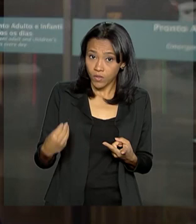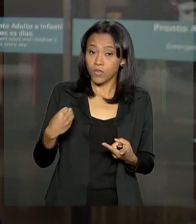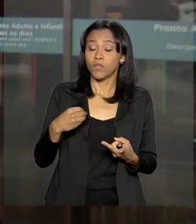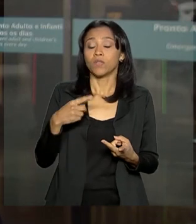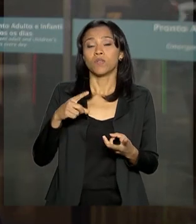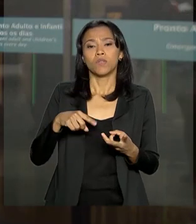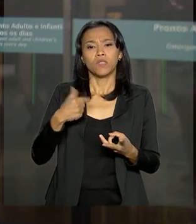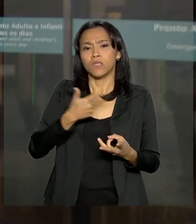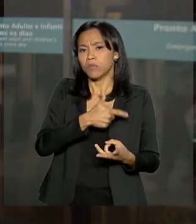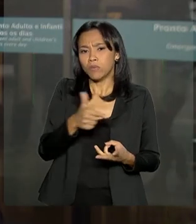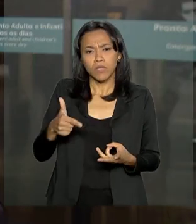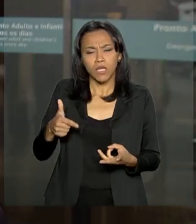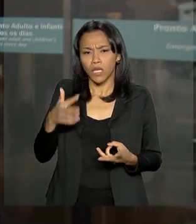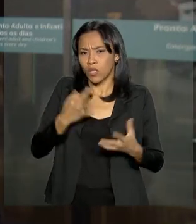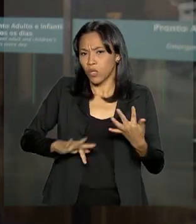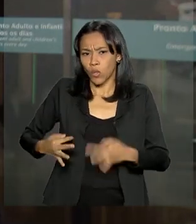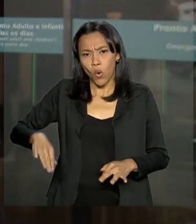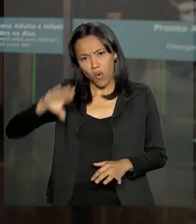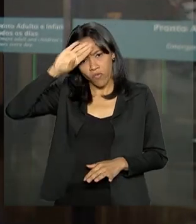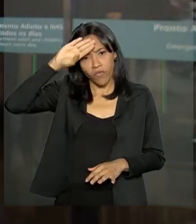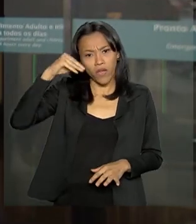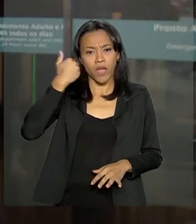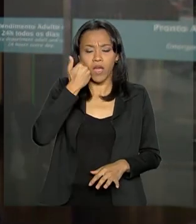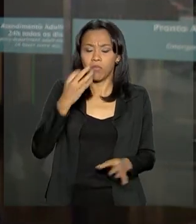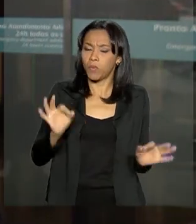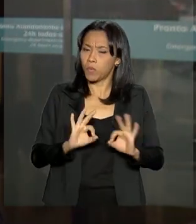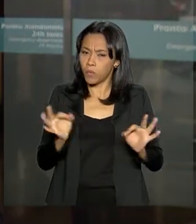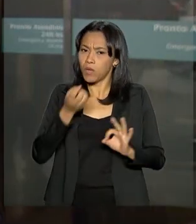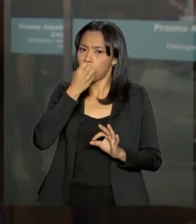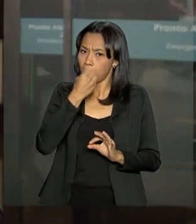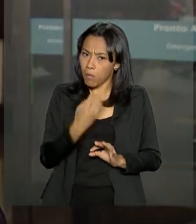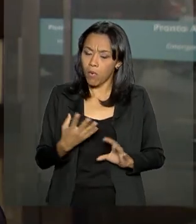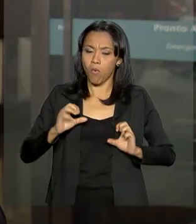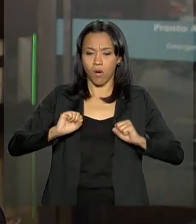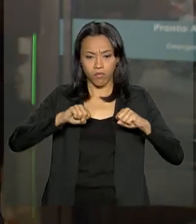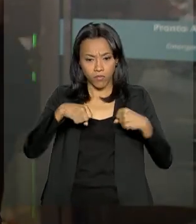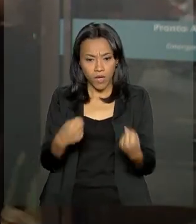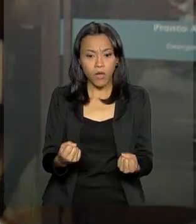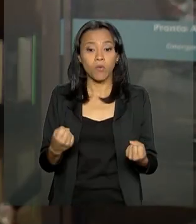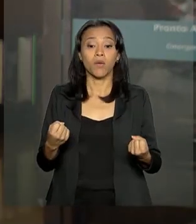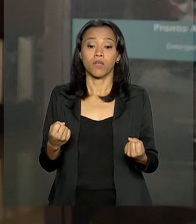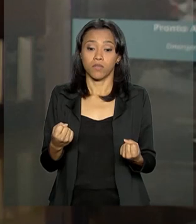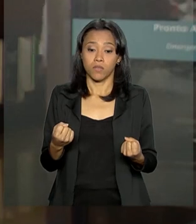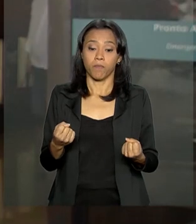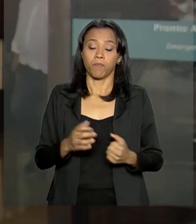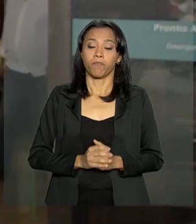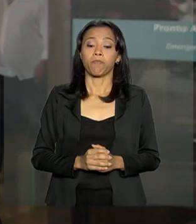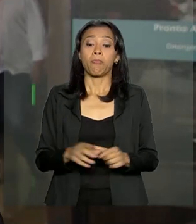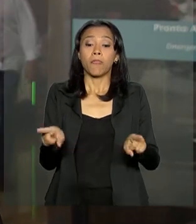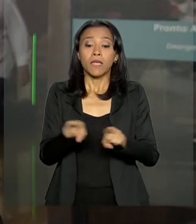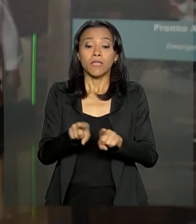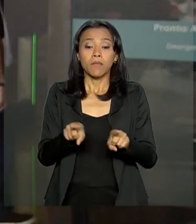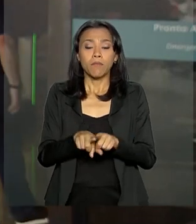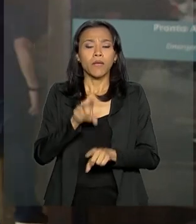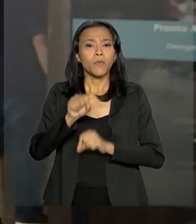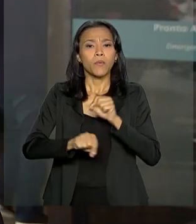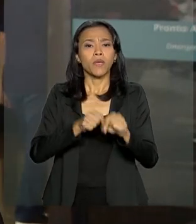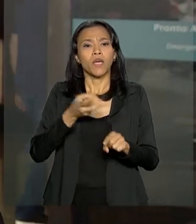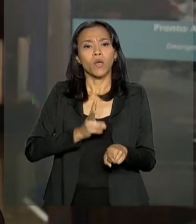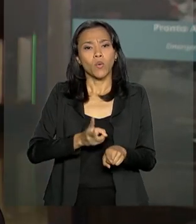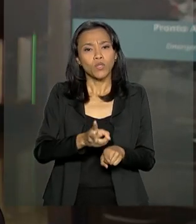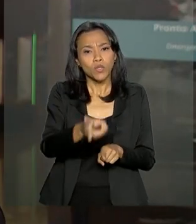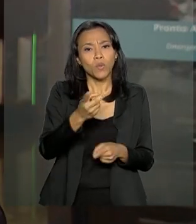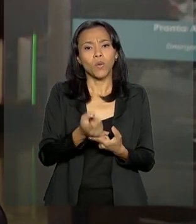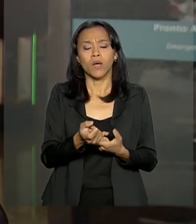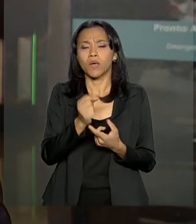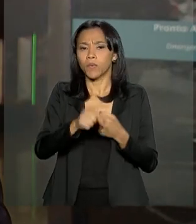sem dor, sem febre e apresenta uma boa recuperação do quadro pulmonar. Também ele continua a